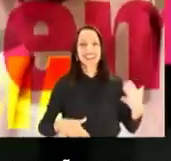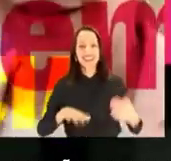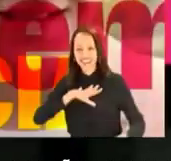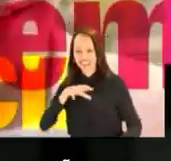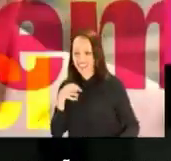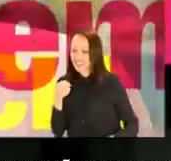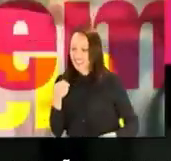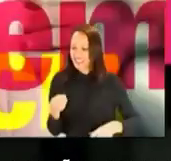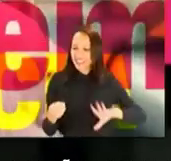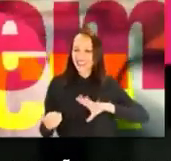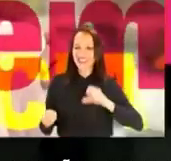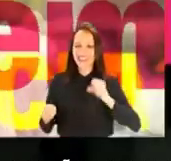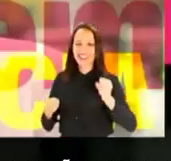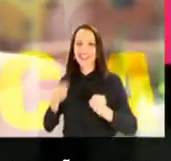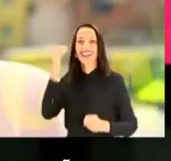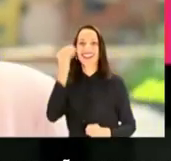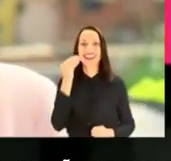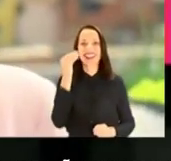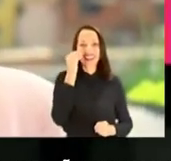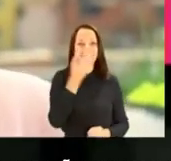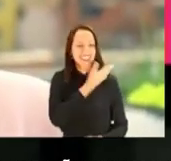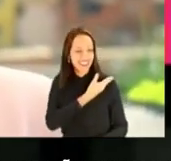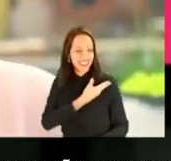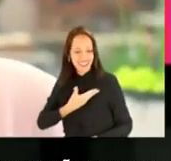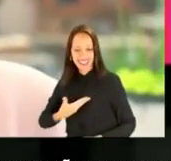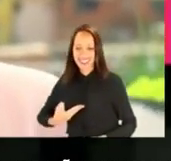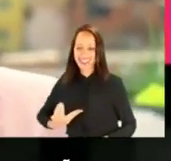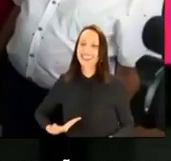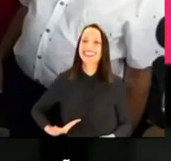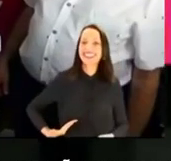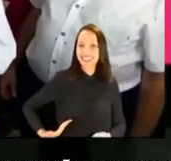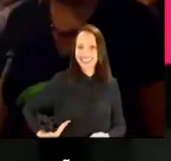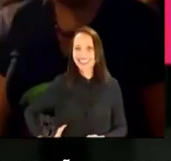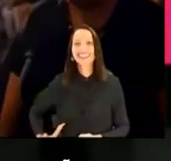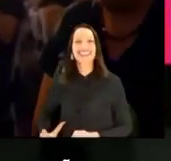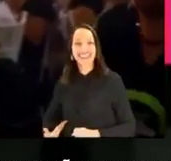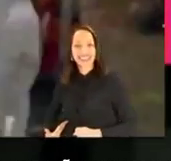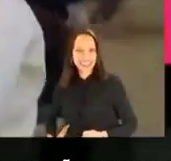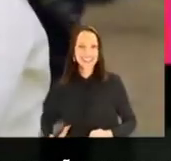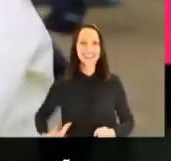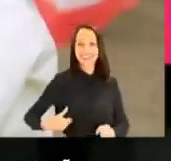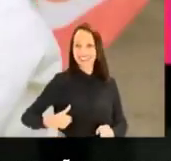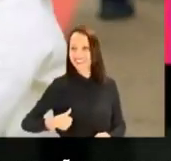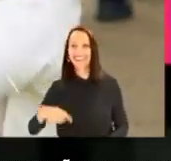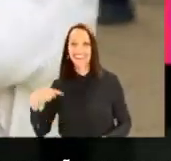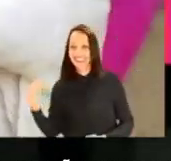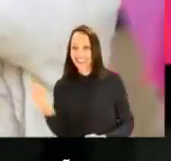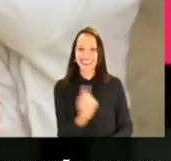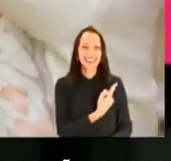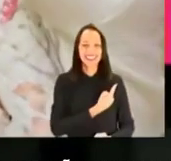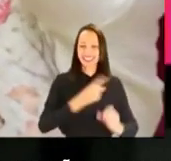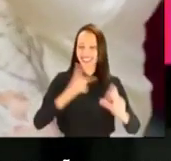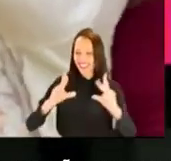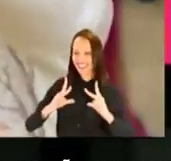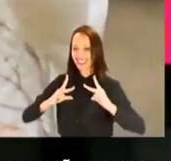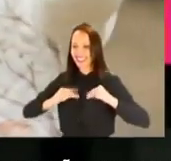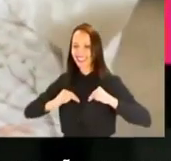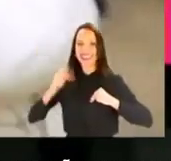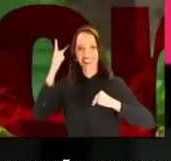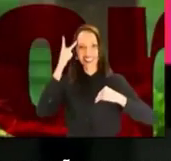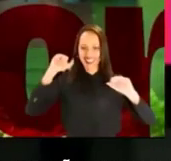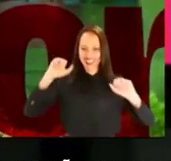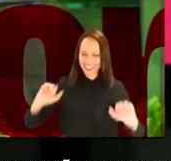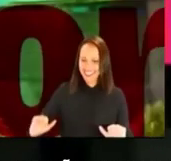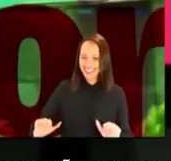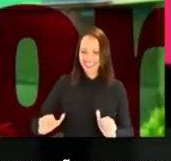Coragem e experiência pra governar. A gente merece São Paulo